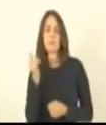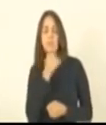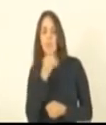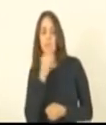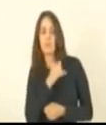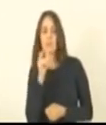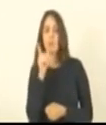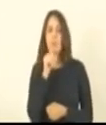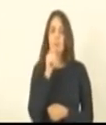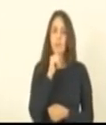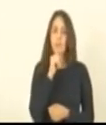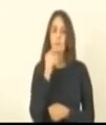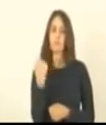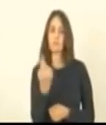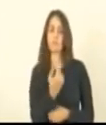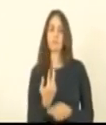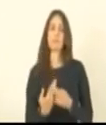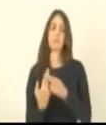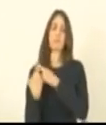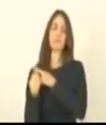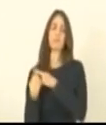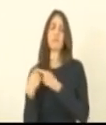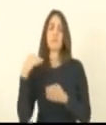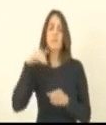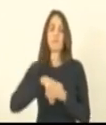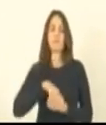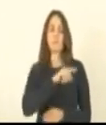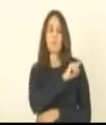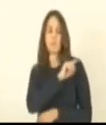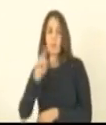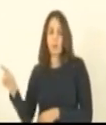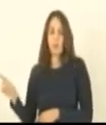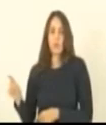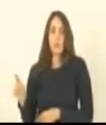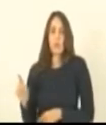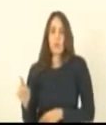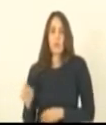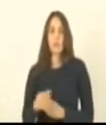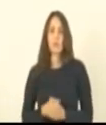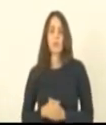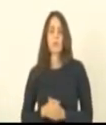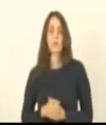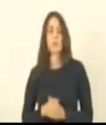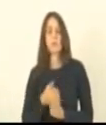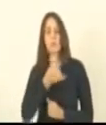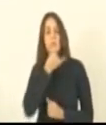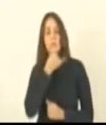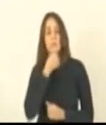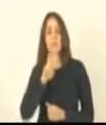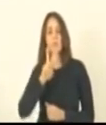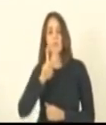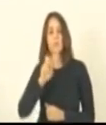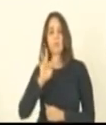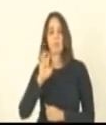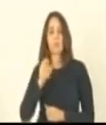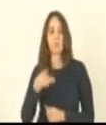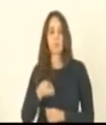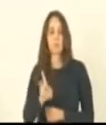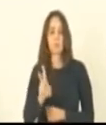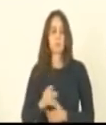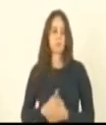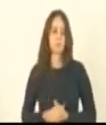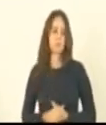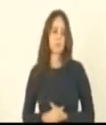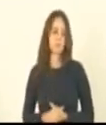que é um dos nossos papéis por isso meu voto é não e infelizmente o veto permaneceu obrigado deputada